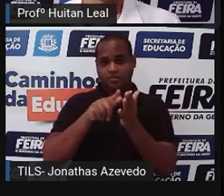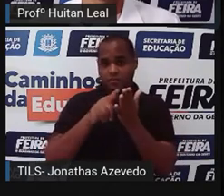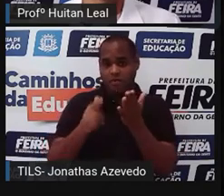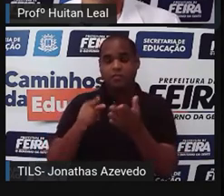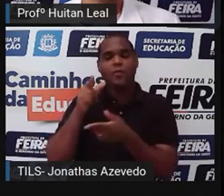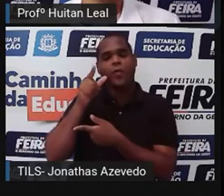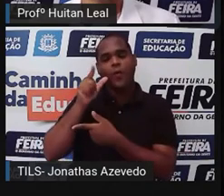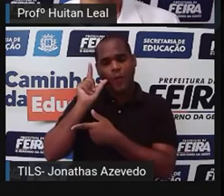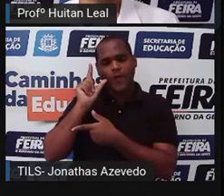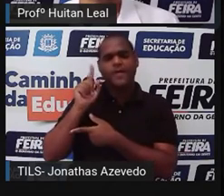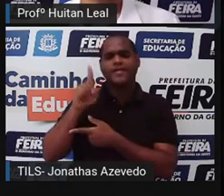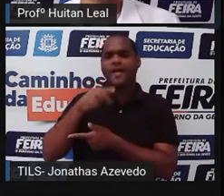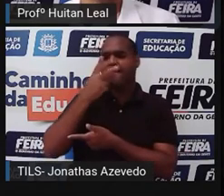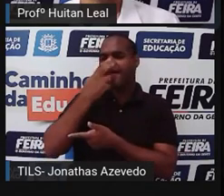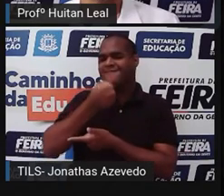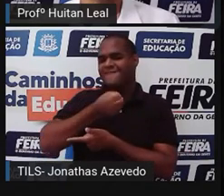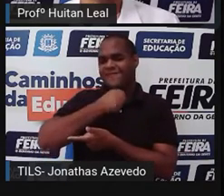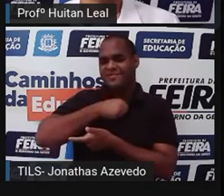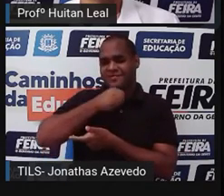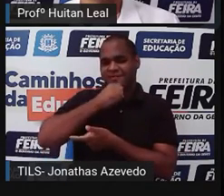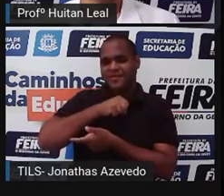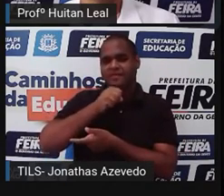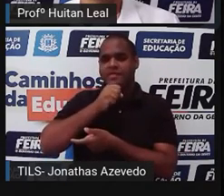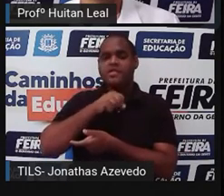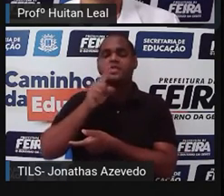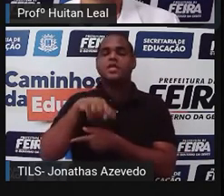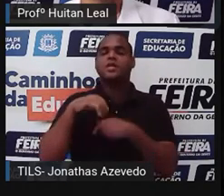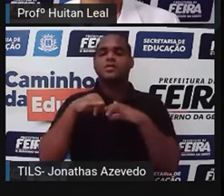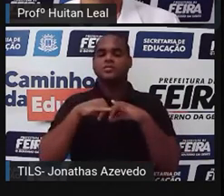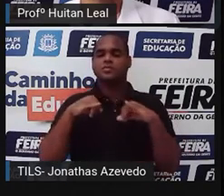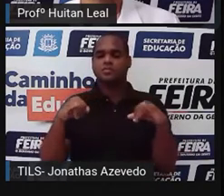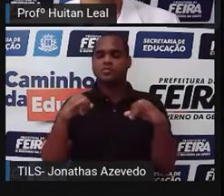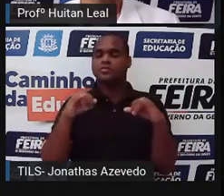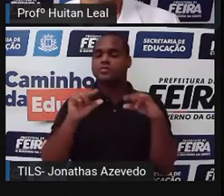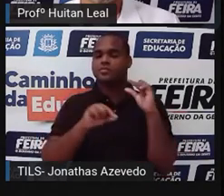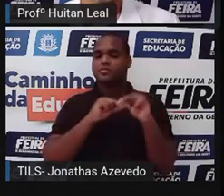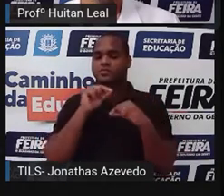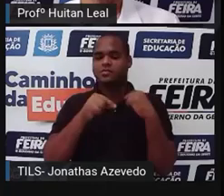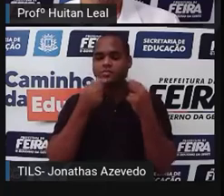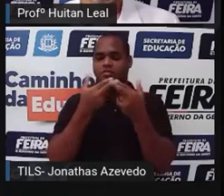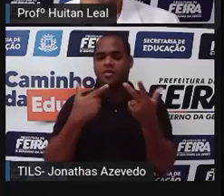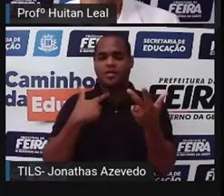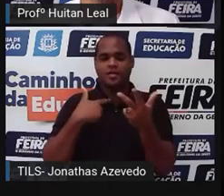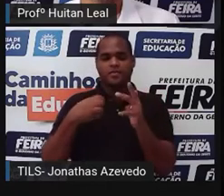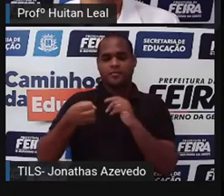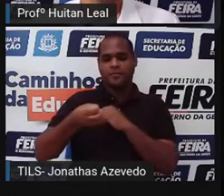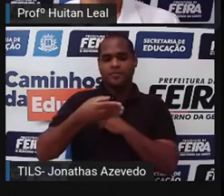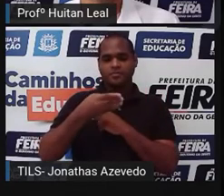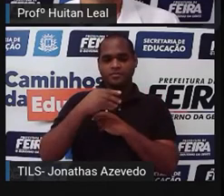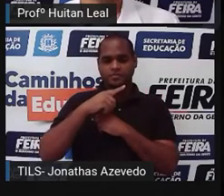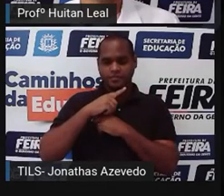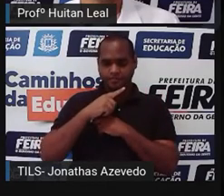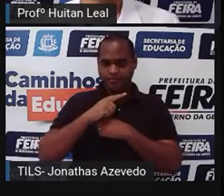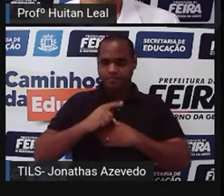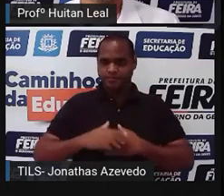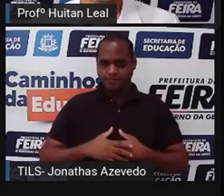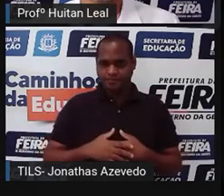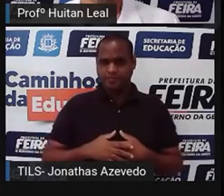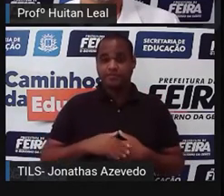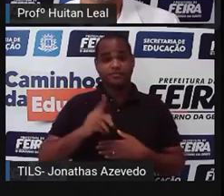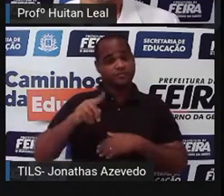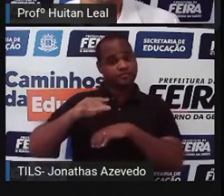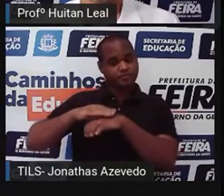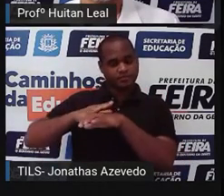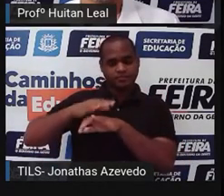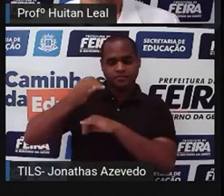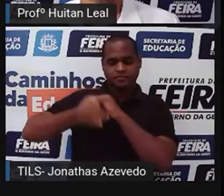já é velho, então, para ser notícia, tem que ser atual. E com o advento da internet,